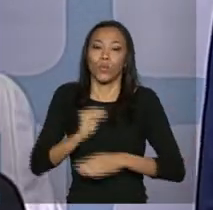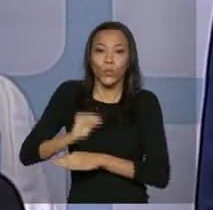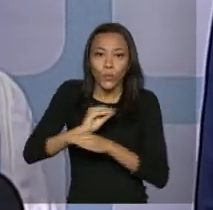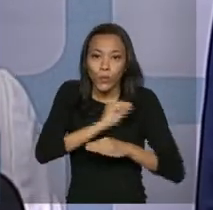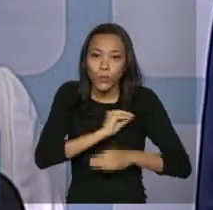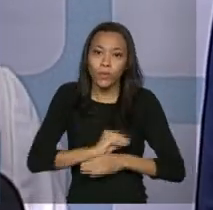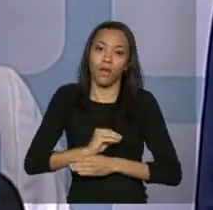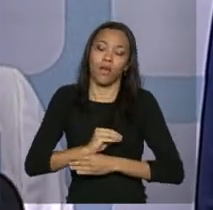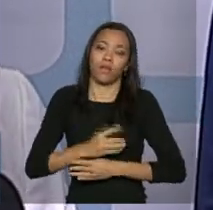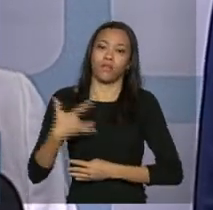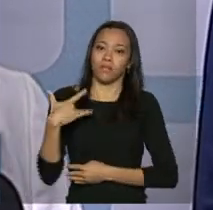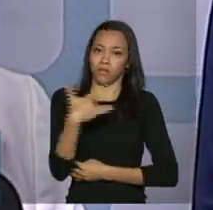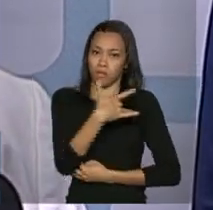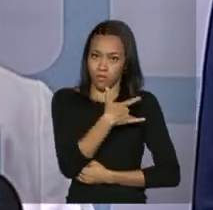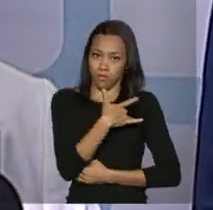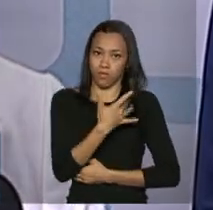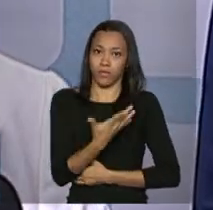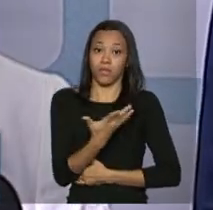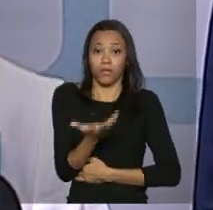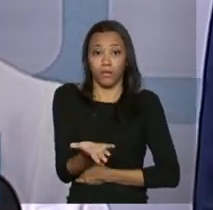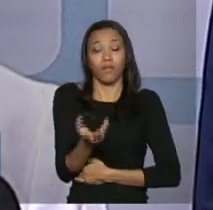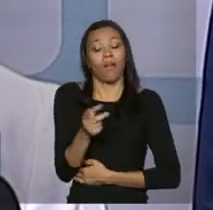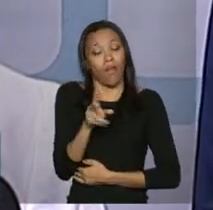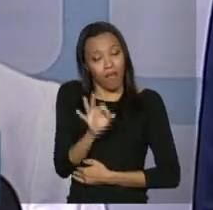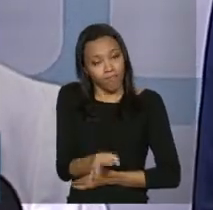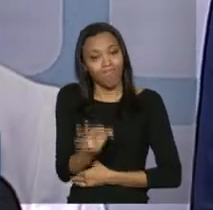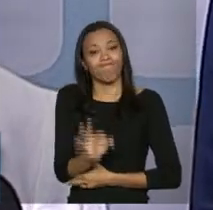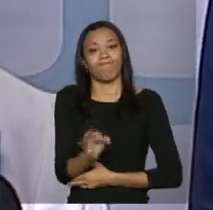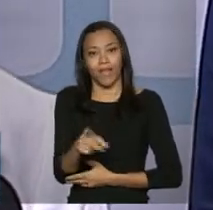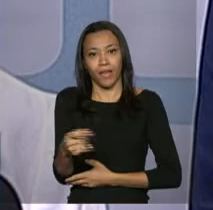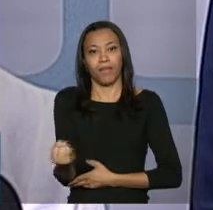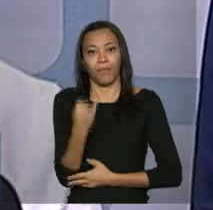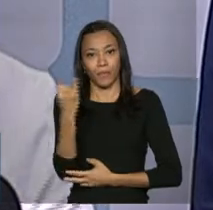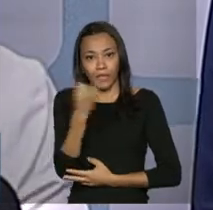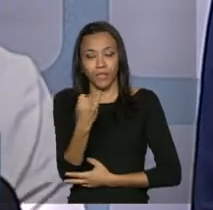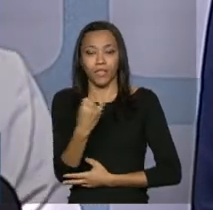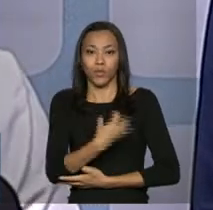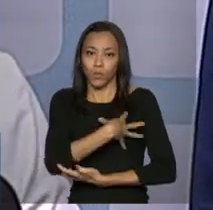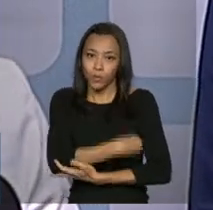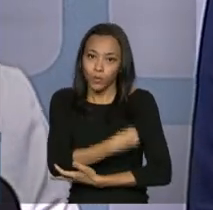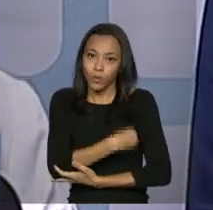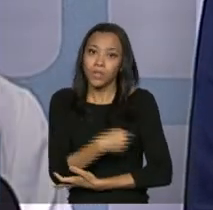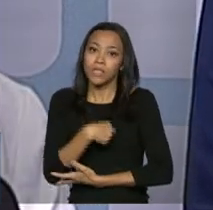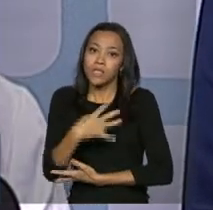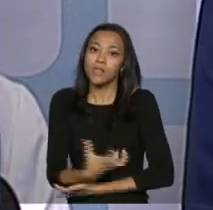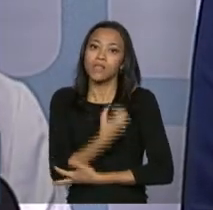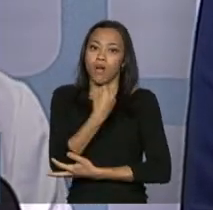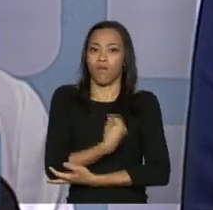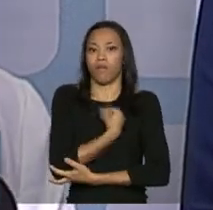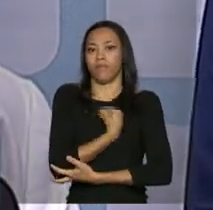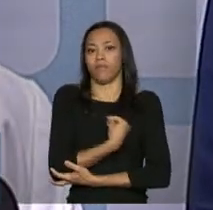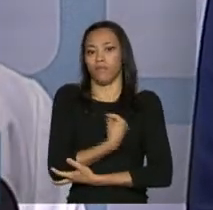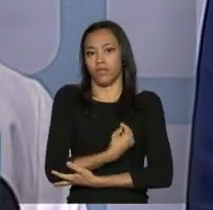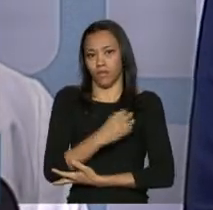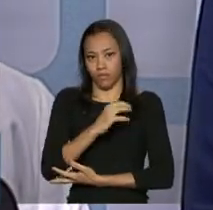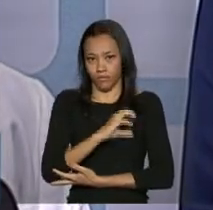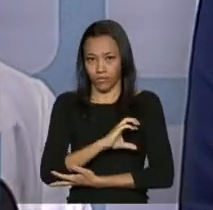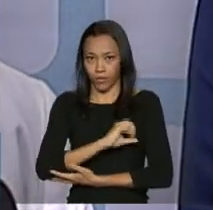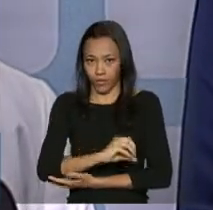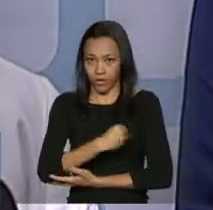soluções que possam vir a ser usadas. Então, realmente tem o papel de alimentar e de salvar a vida. Ministro, por que o impédio